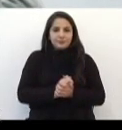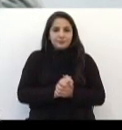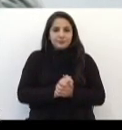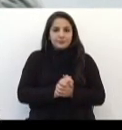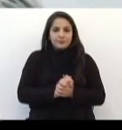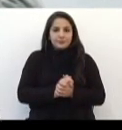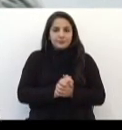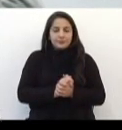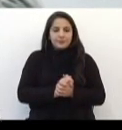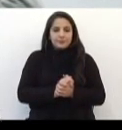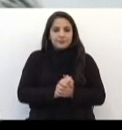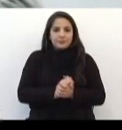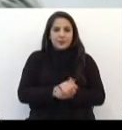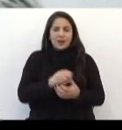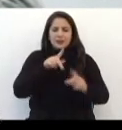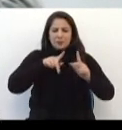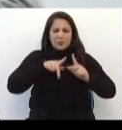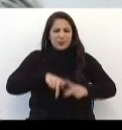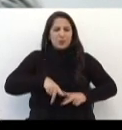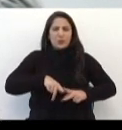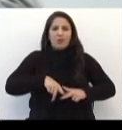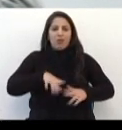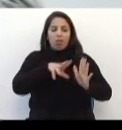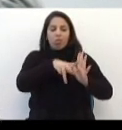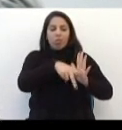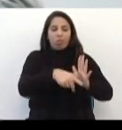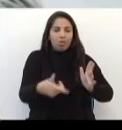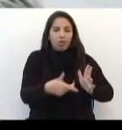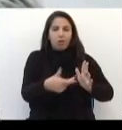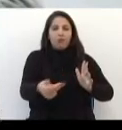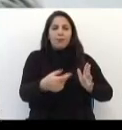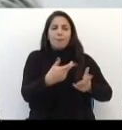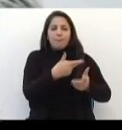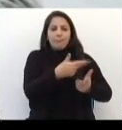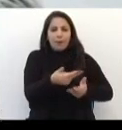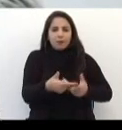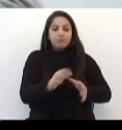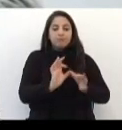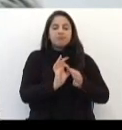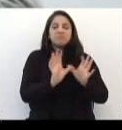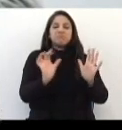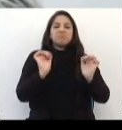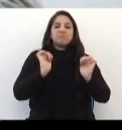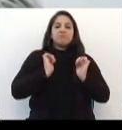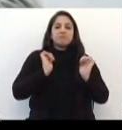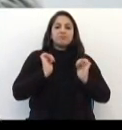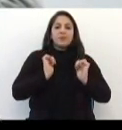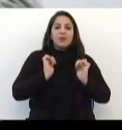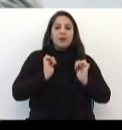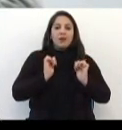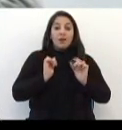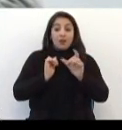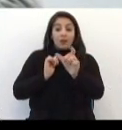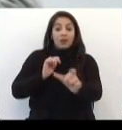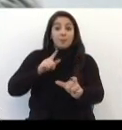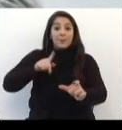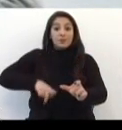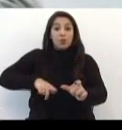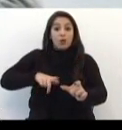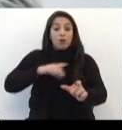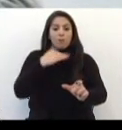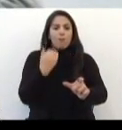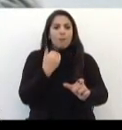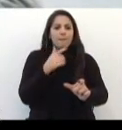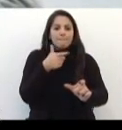Que os bandidos Estão muito soltos Estão muito à vontade Eles sabem que Tira a vida de uma pessoa Cumpre cinco, seis anos De